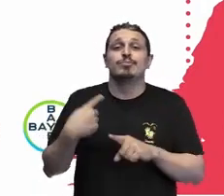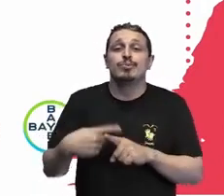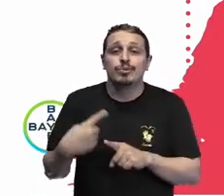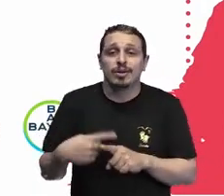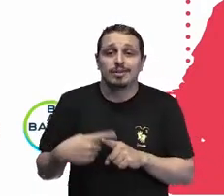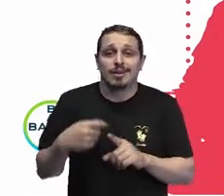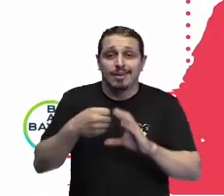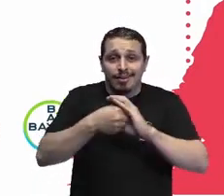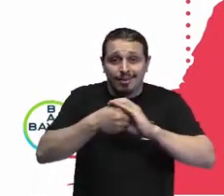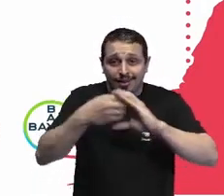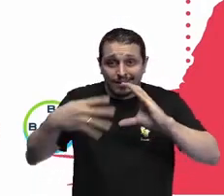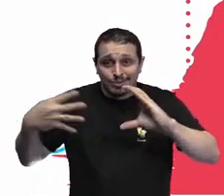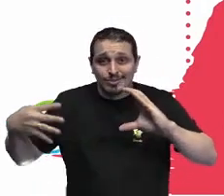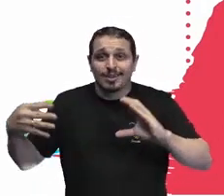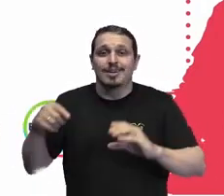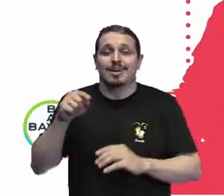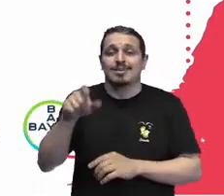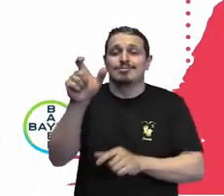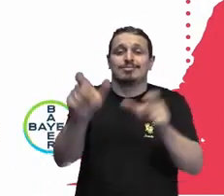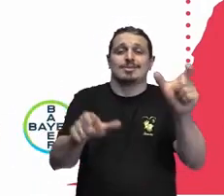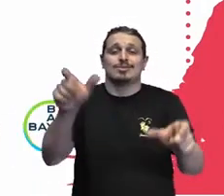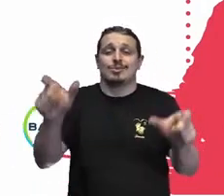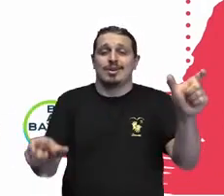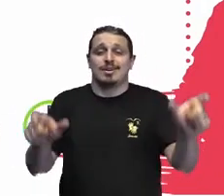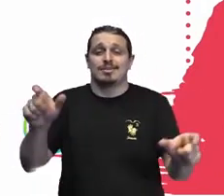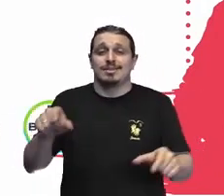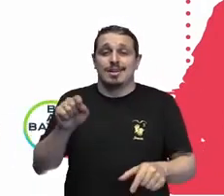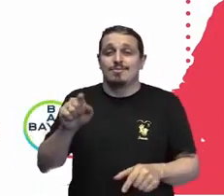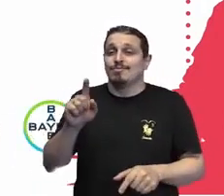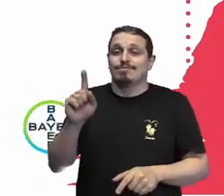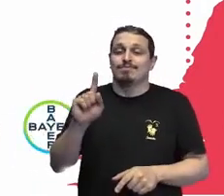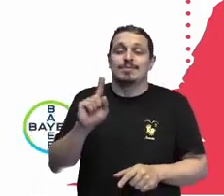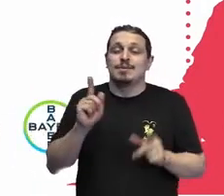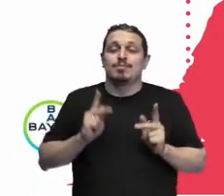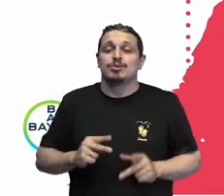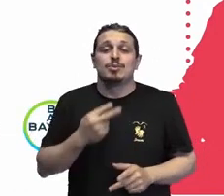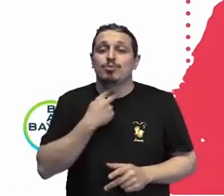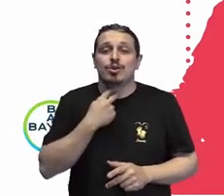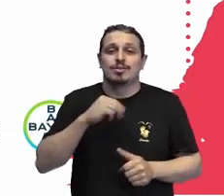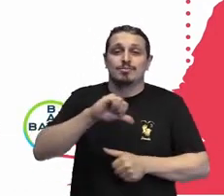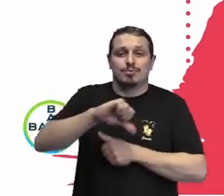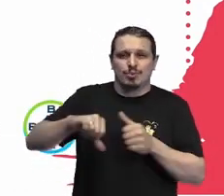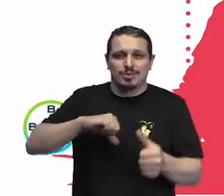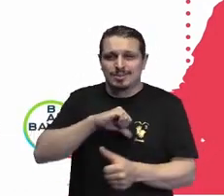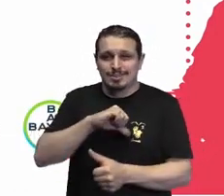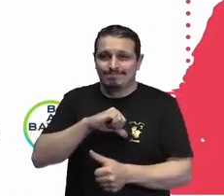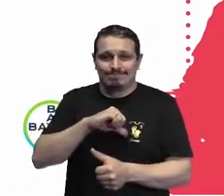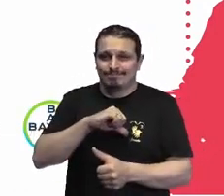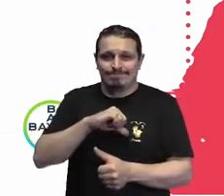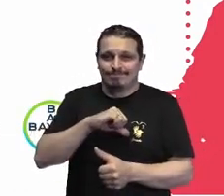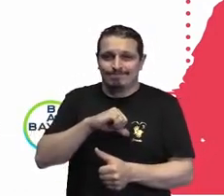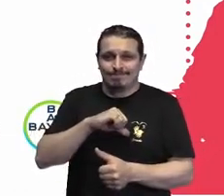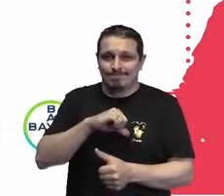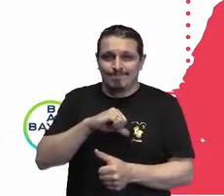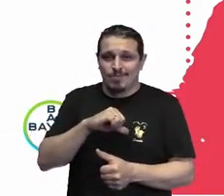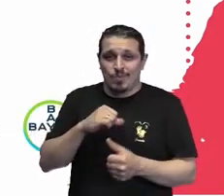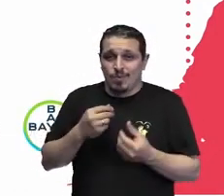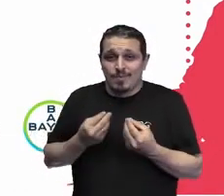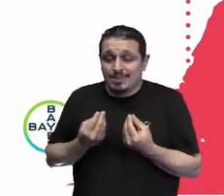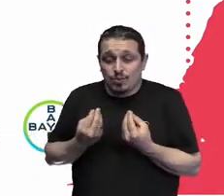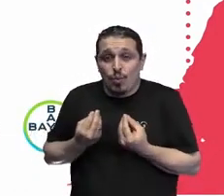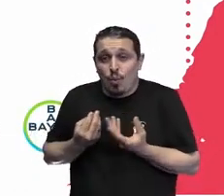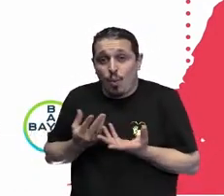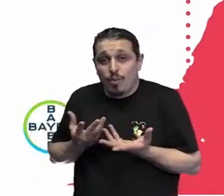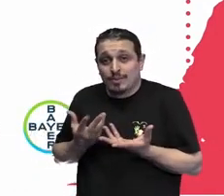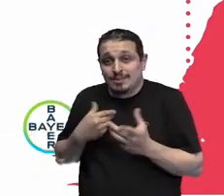indivíduo não pode alterar na vida dele, né? E são, muitas vezes, aquelas características que as